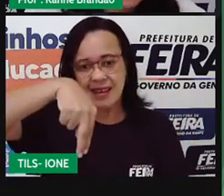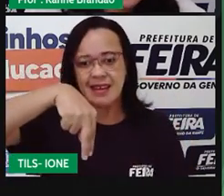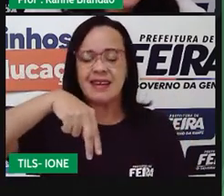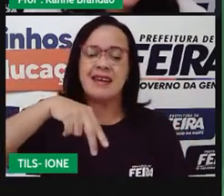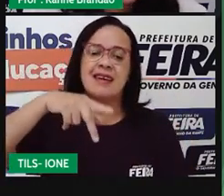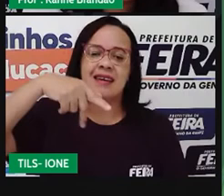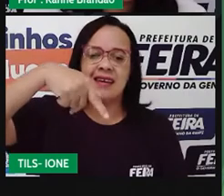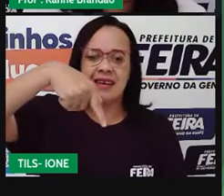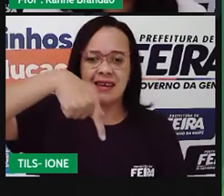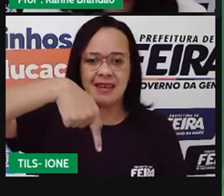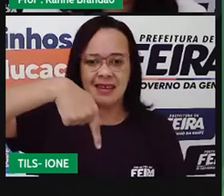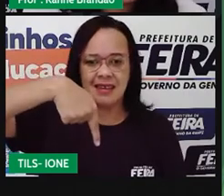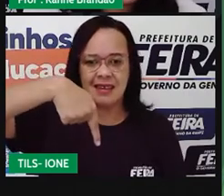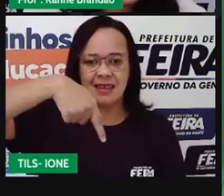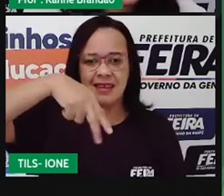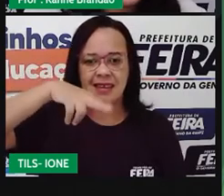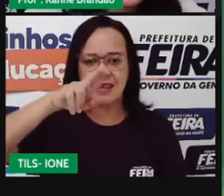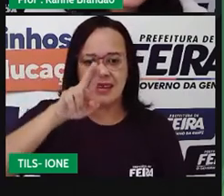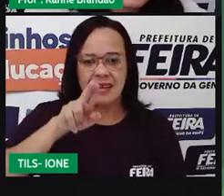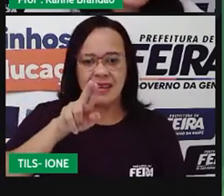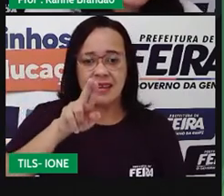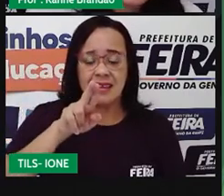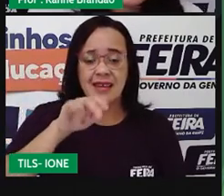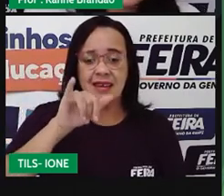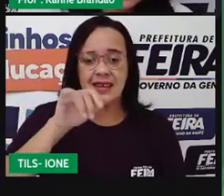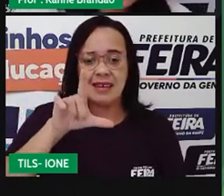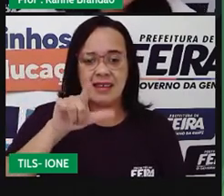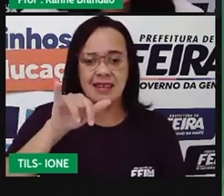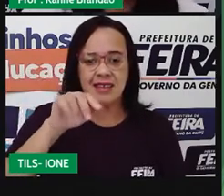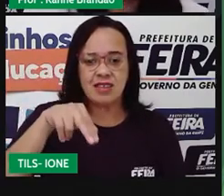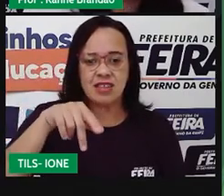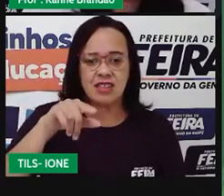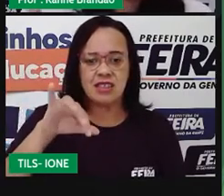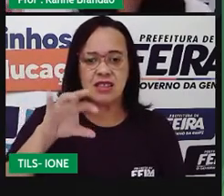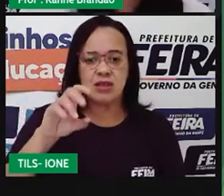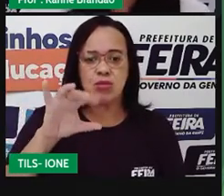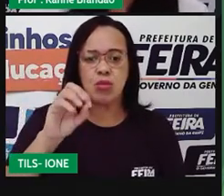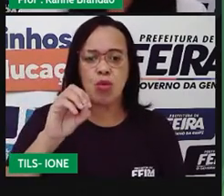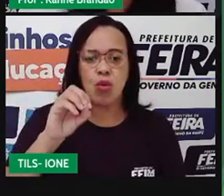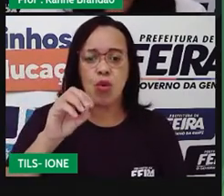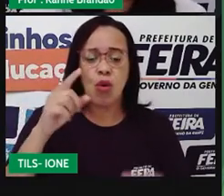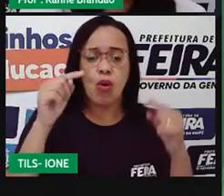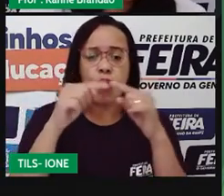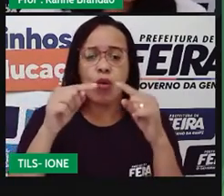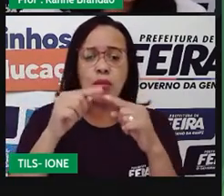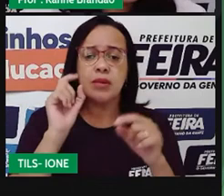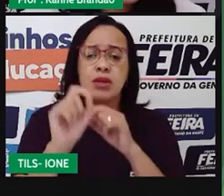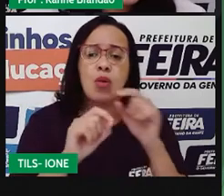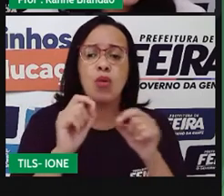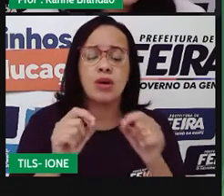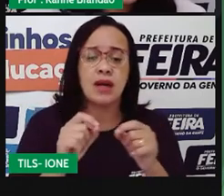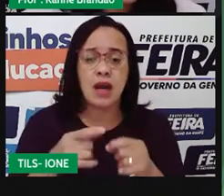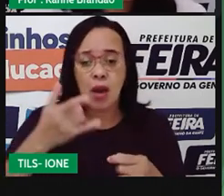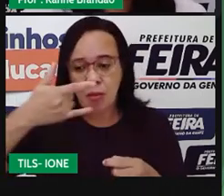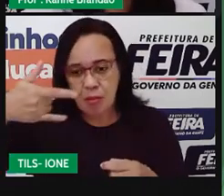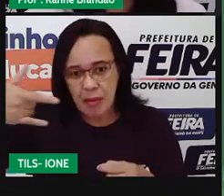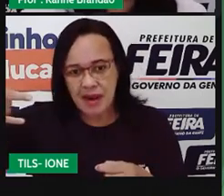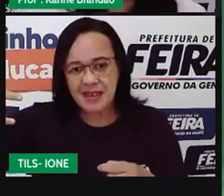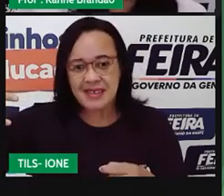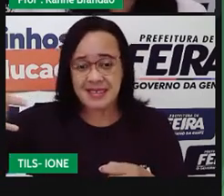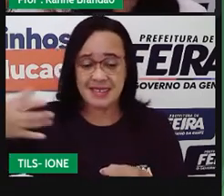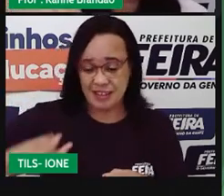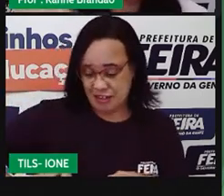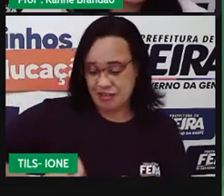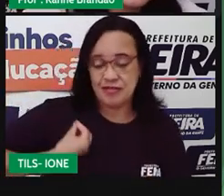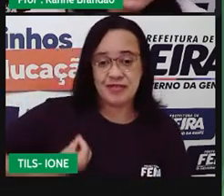Inquilinismo. Por que inquilinismo aqui também? Porque o que está acontecendo aqui? O peixinho, ele está